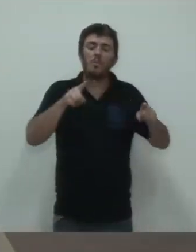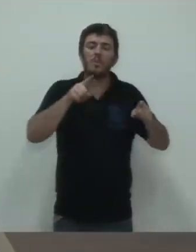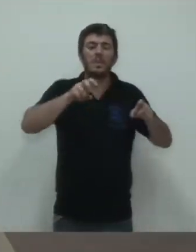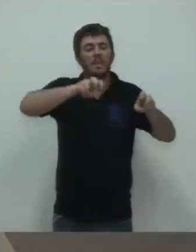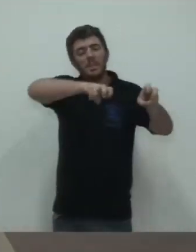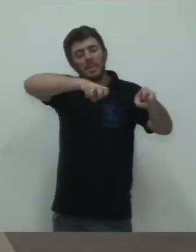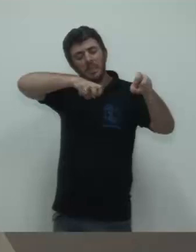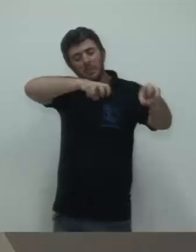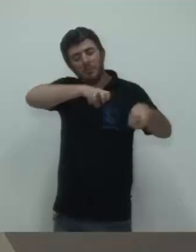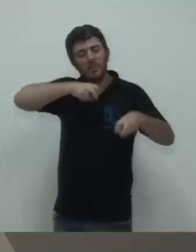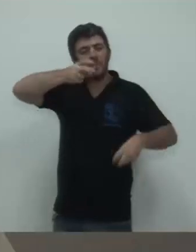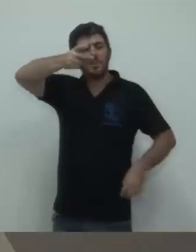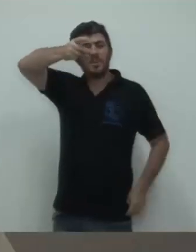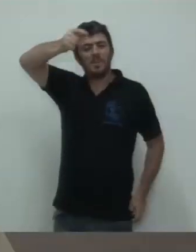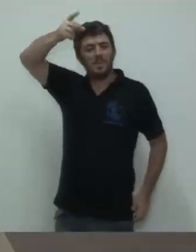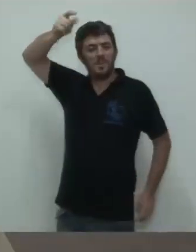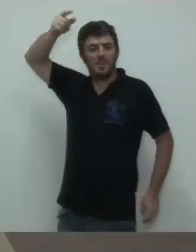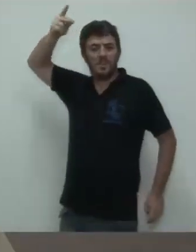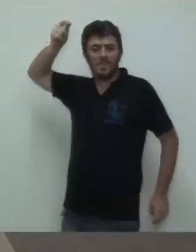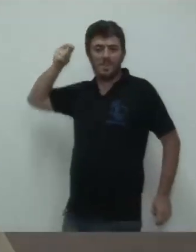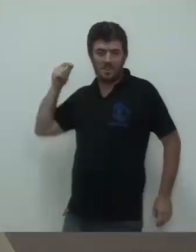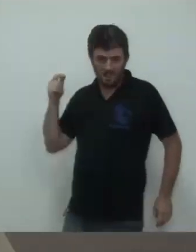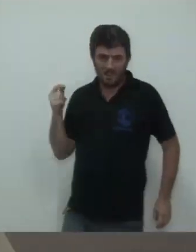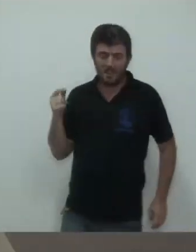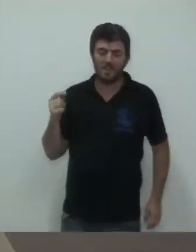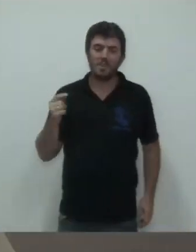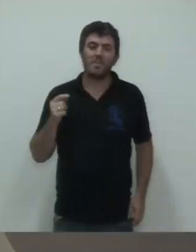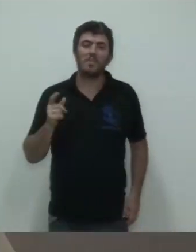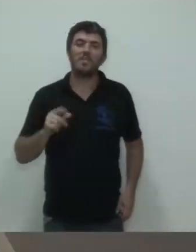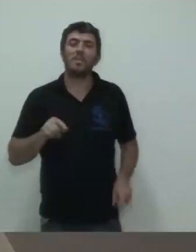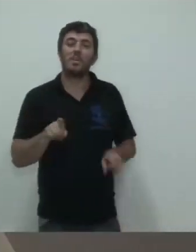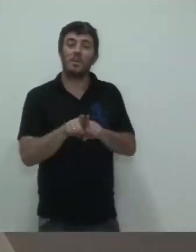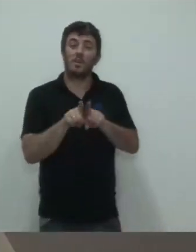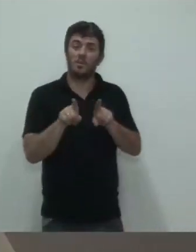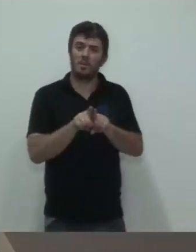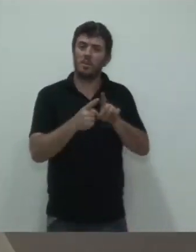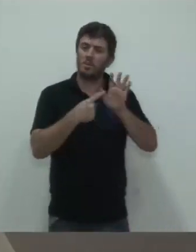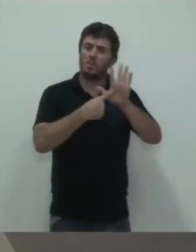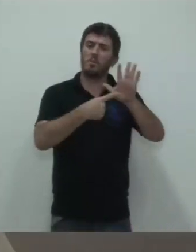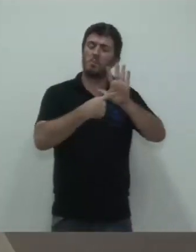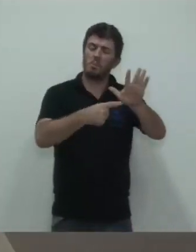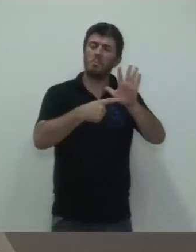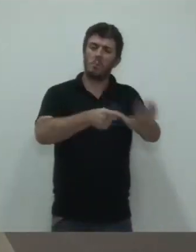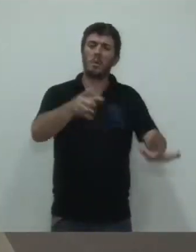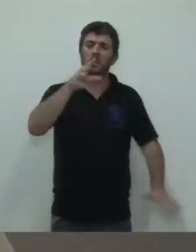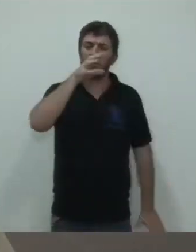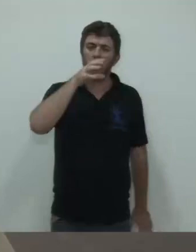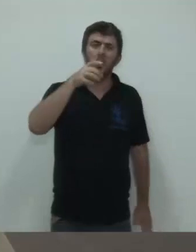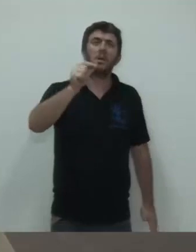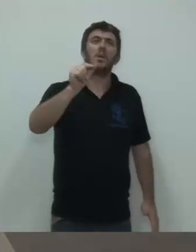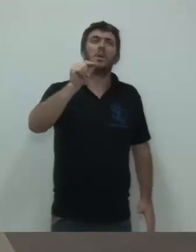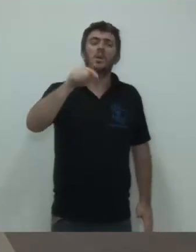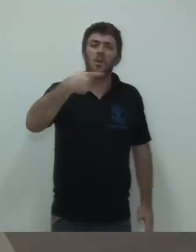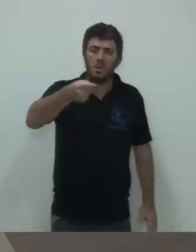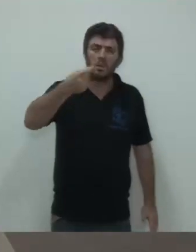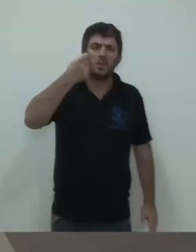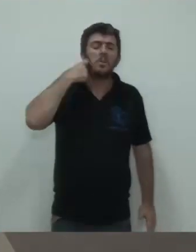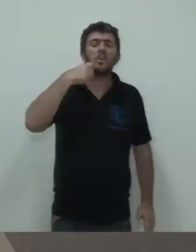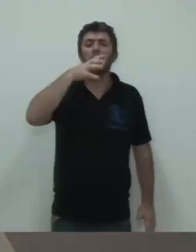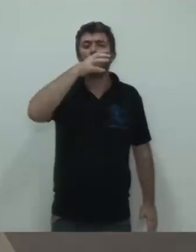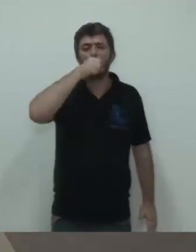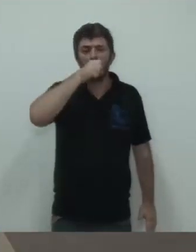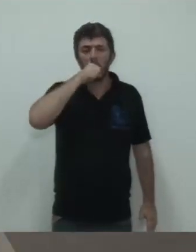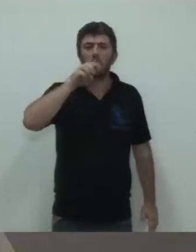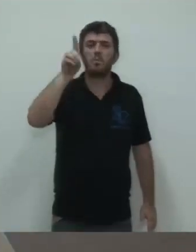e que vai estar fazendo a apresentação também. No domingo vamos ter um desfile de muladeiros e cavaleiros. A sabe que a história